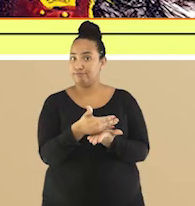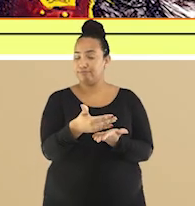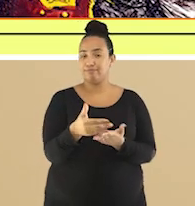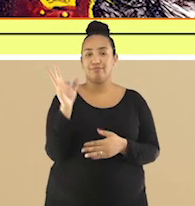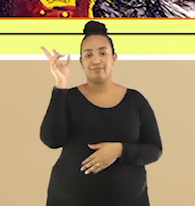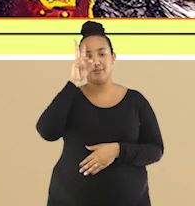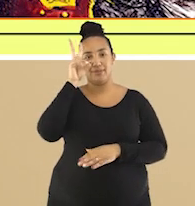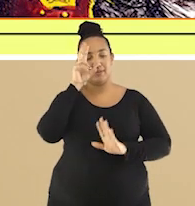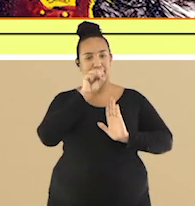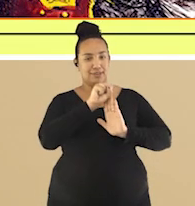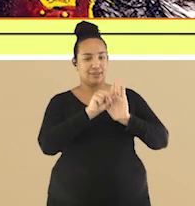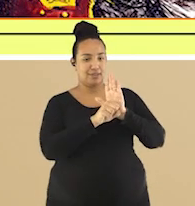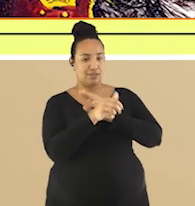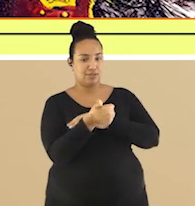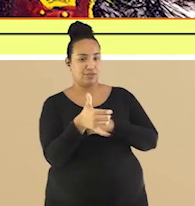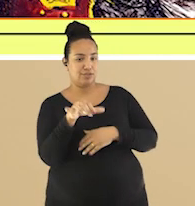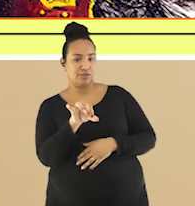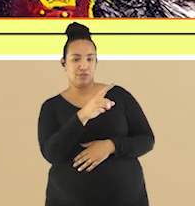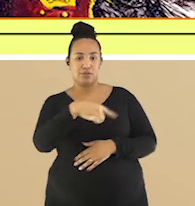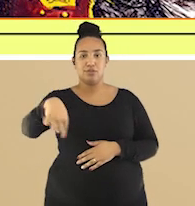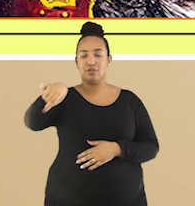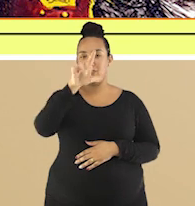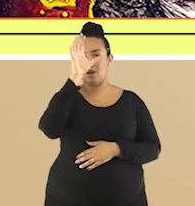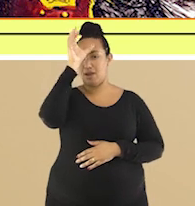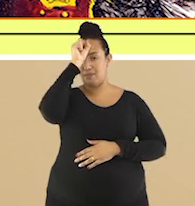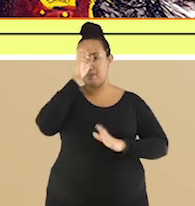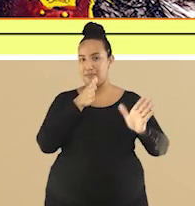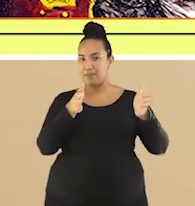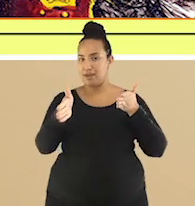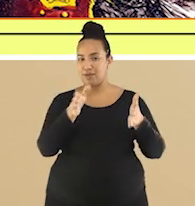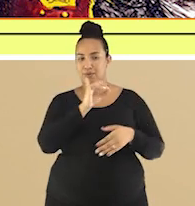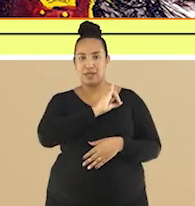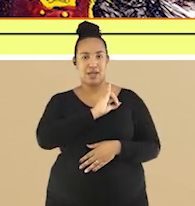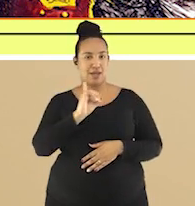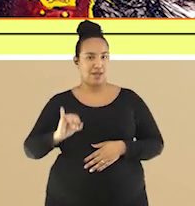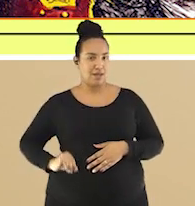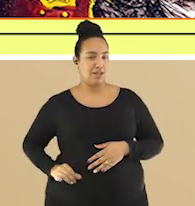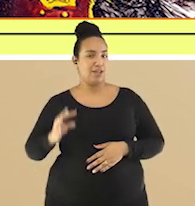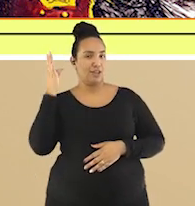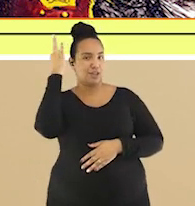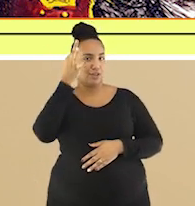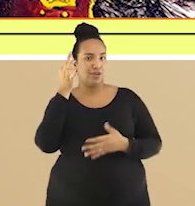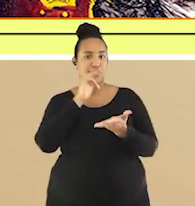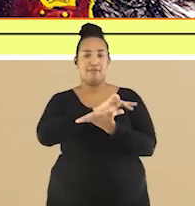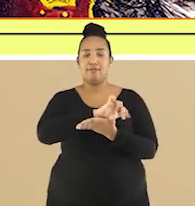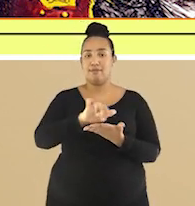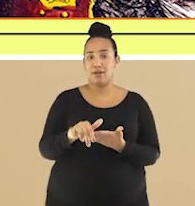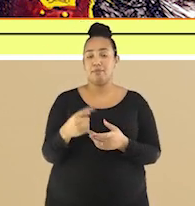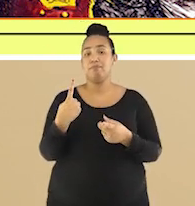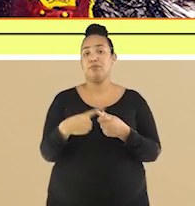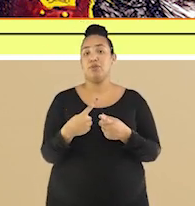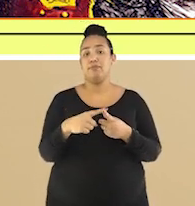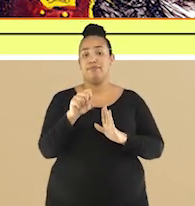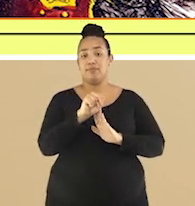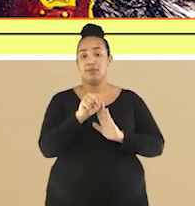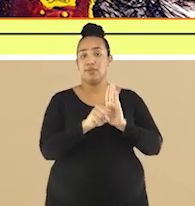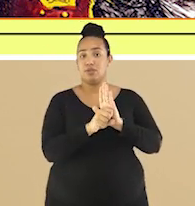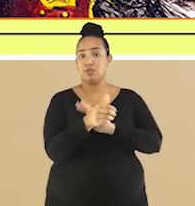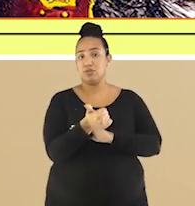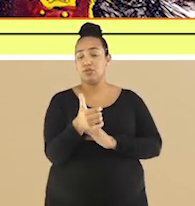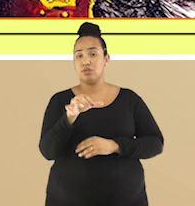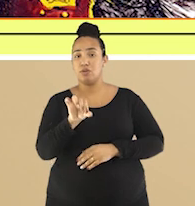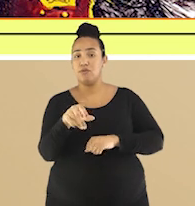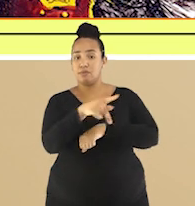para aprender sobre o imperialismo e suas teorias. E por que no século XIX os países industrializados